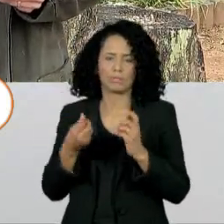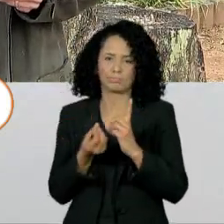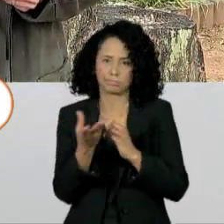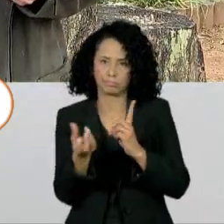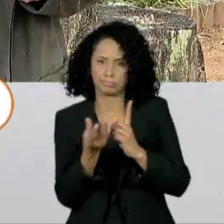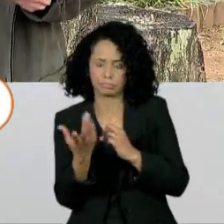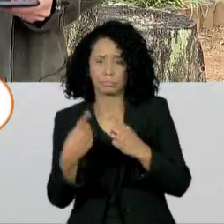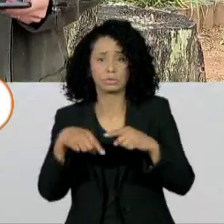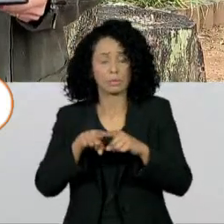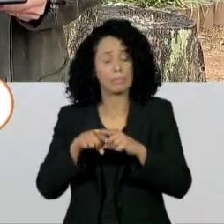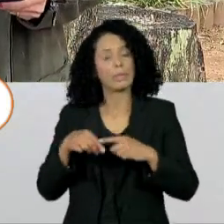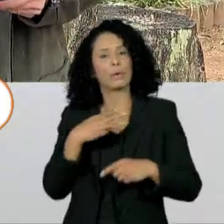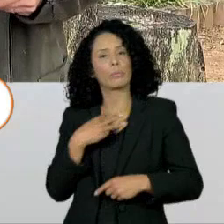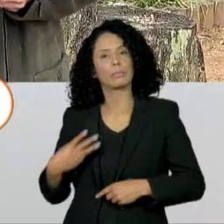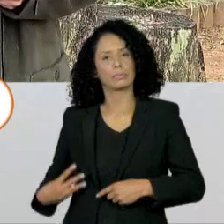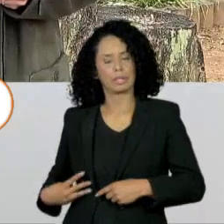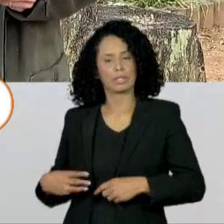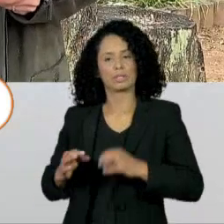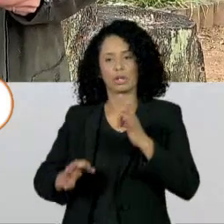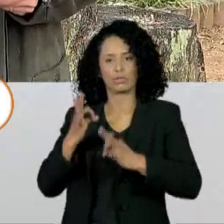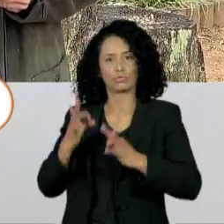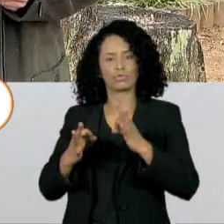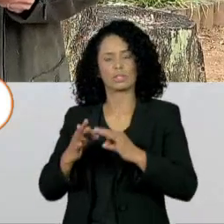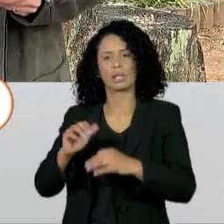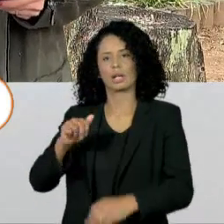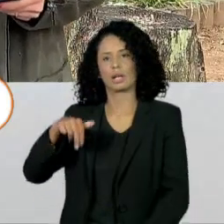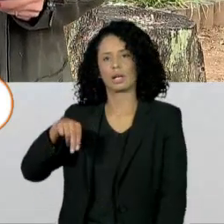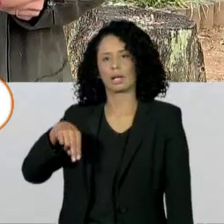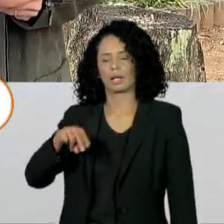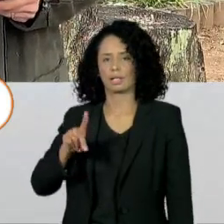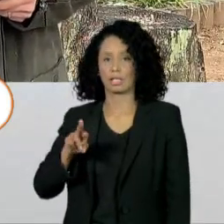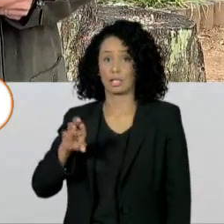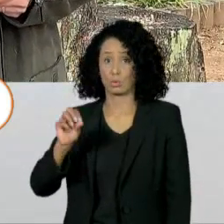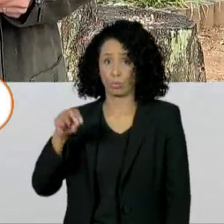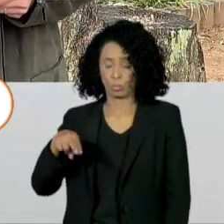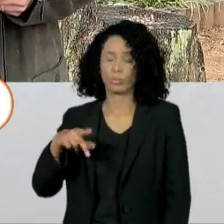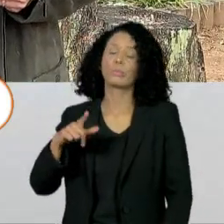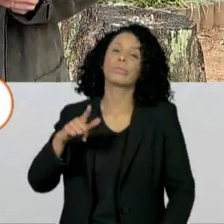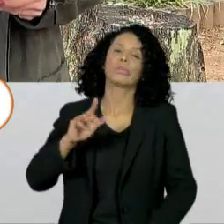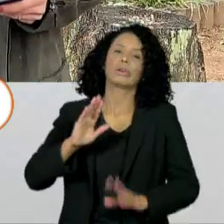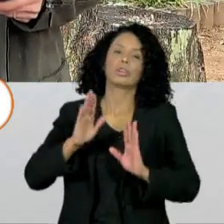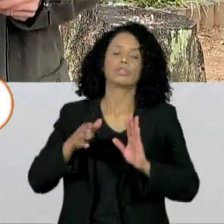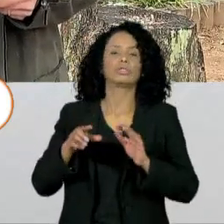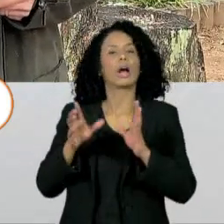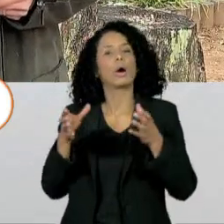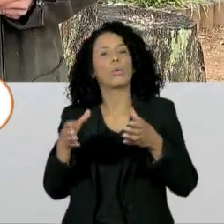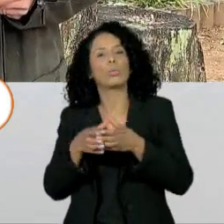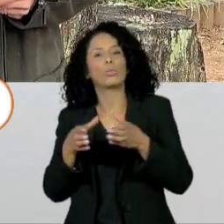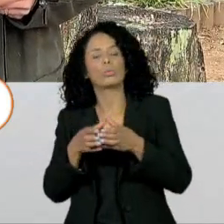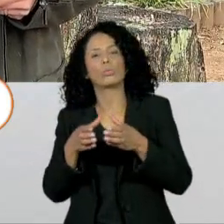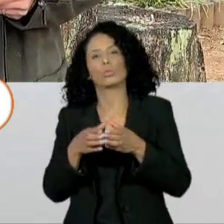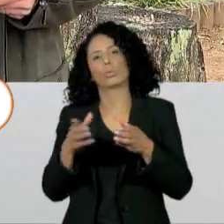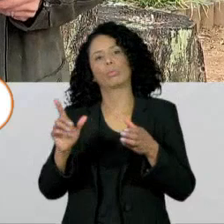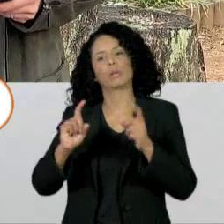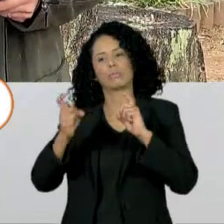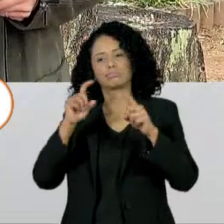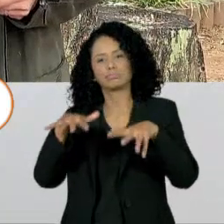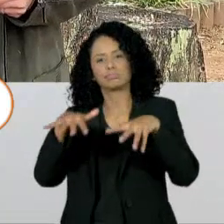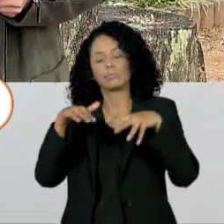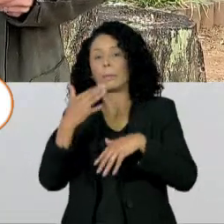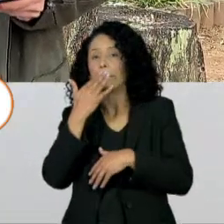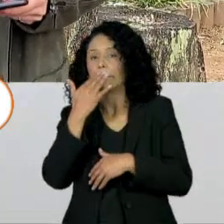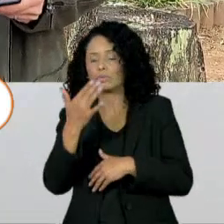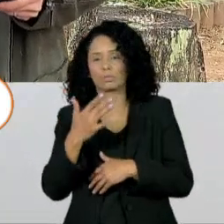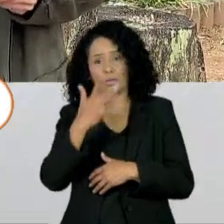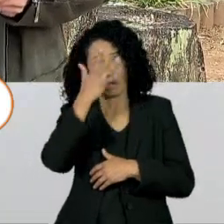da Justiça, Anderson Torres. Em caráter emergencial, a comissão pediu uma proteção dos agentes que estão atuando